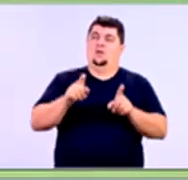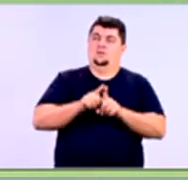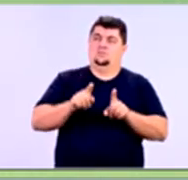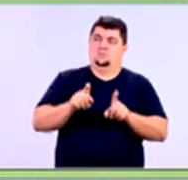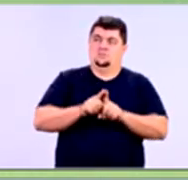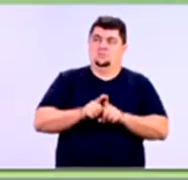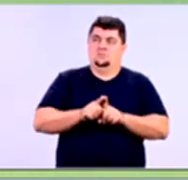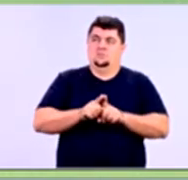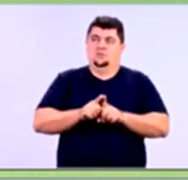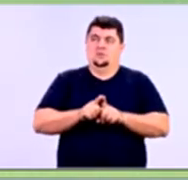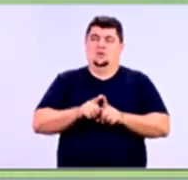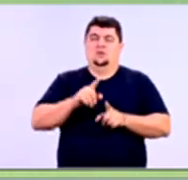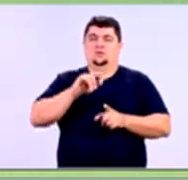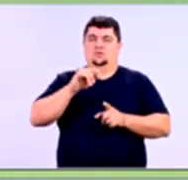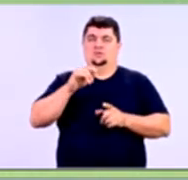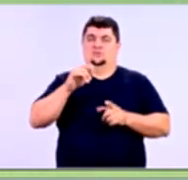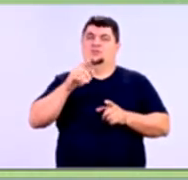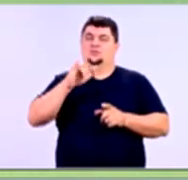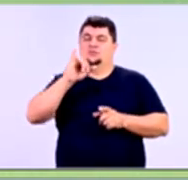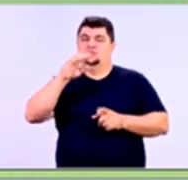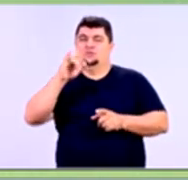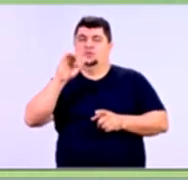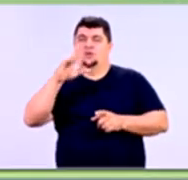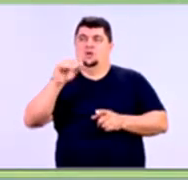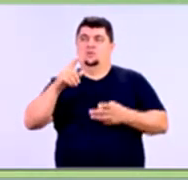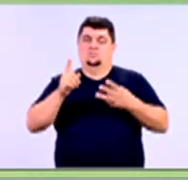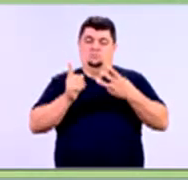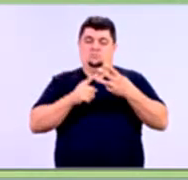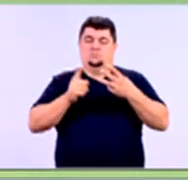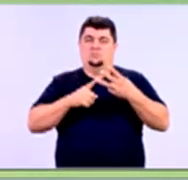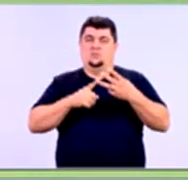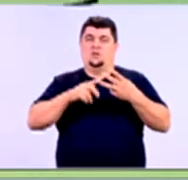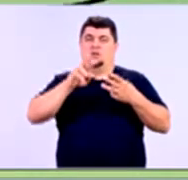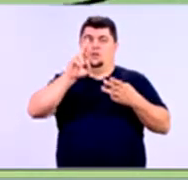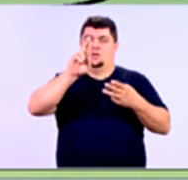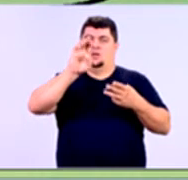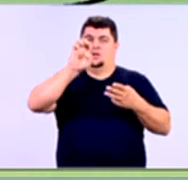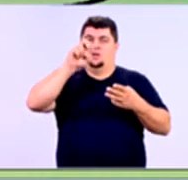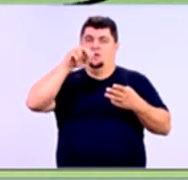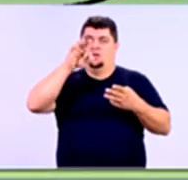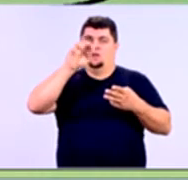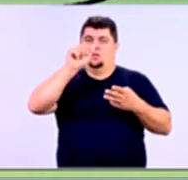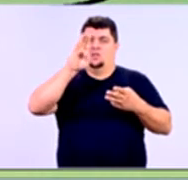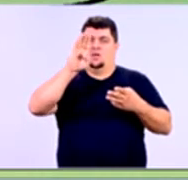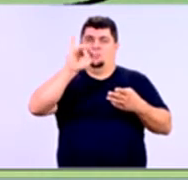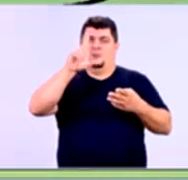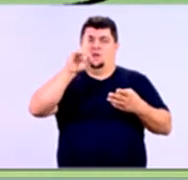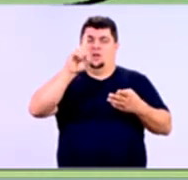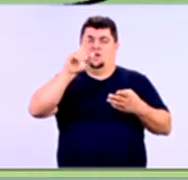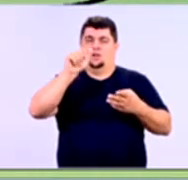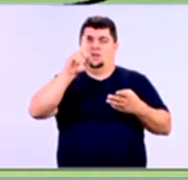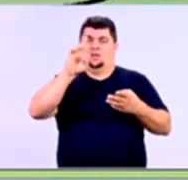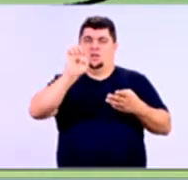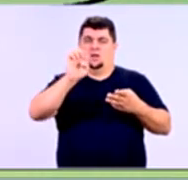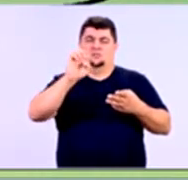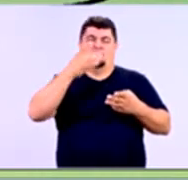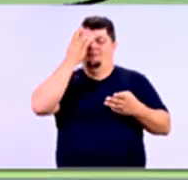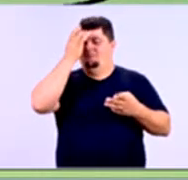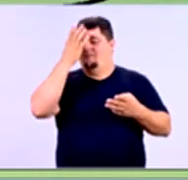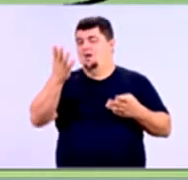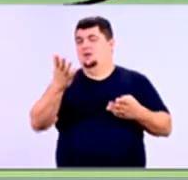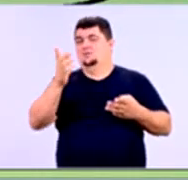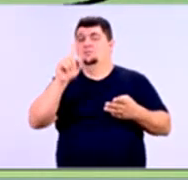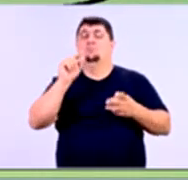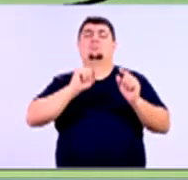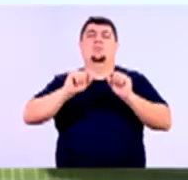quando a gente fala de indicadores contábeis, o terceiro indicador muito importante é a rentabilidade. Isso aqui é o mais fácil da gente visualizar,